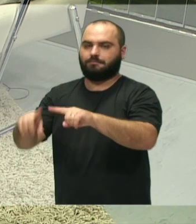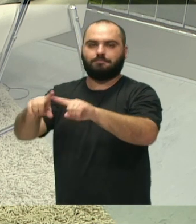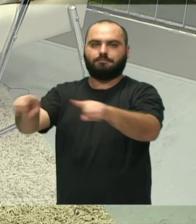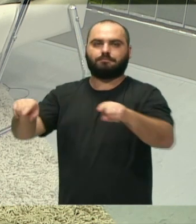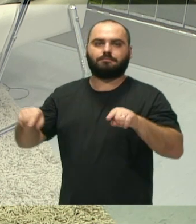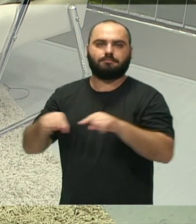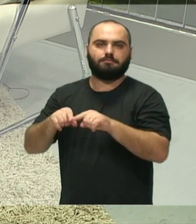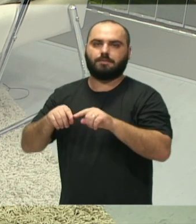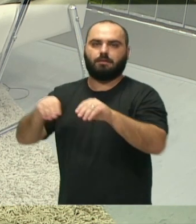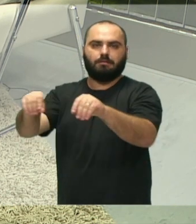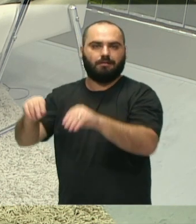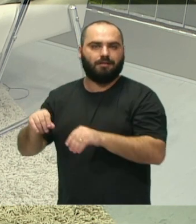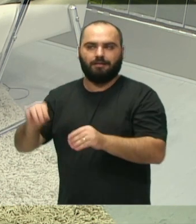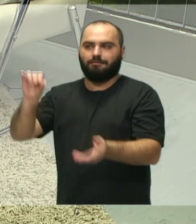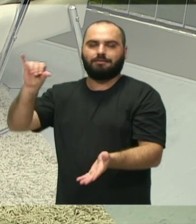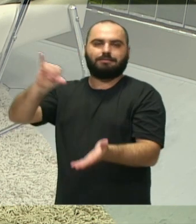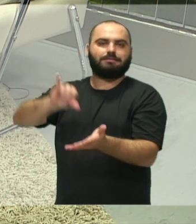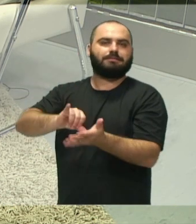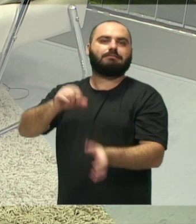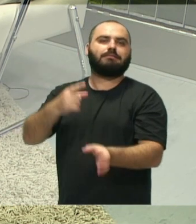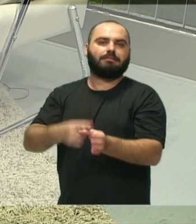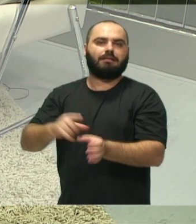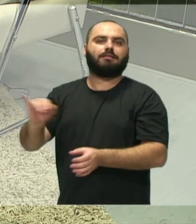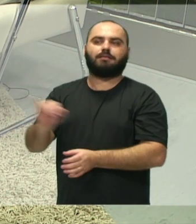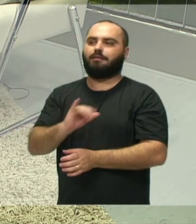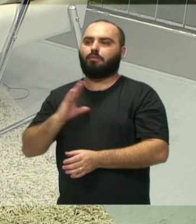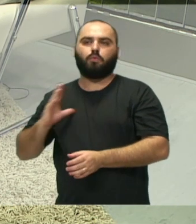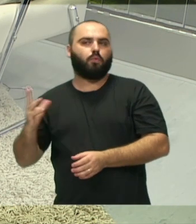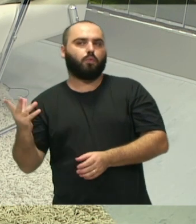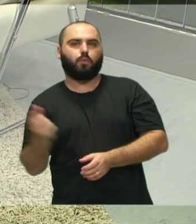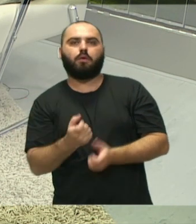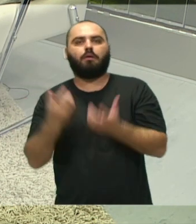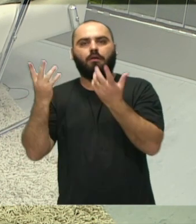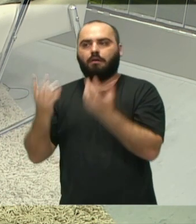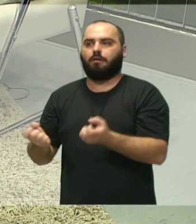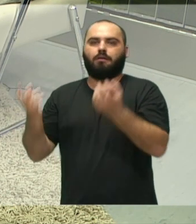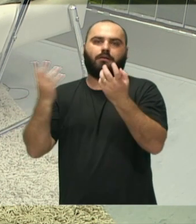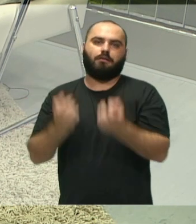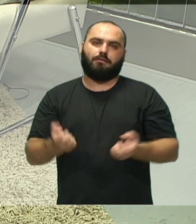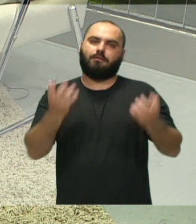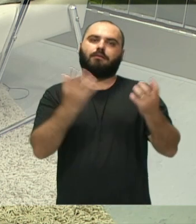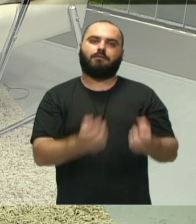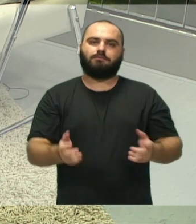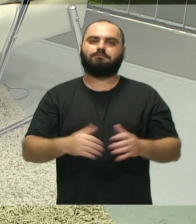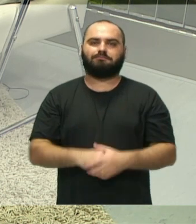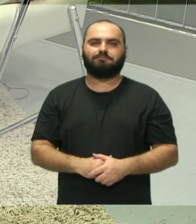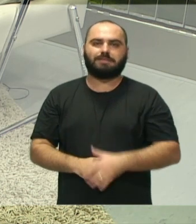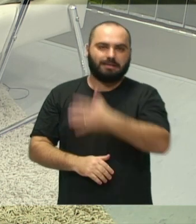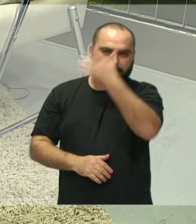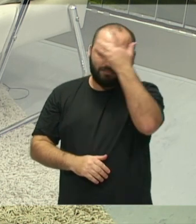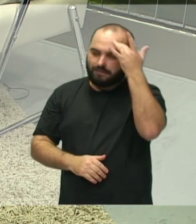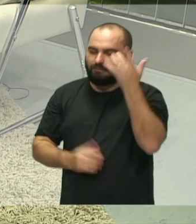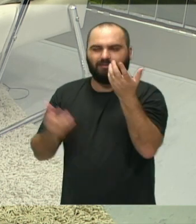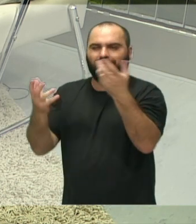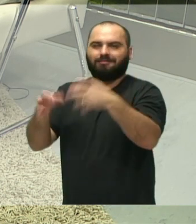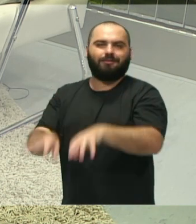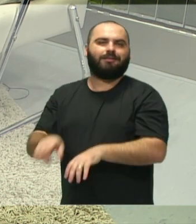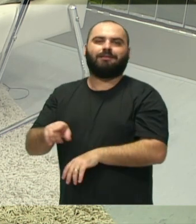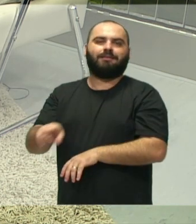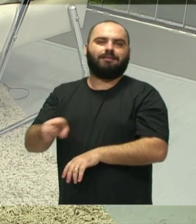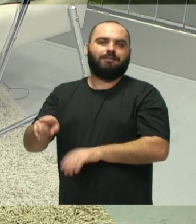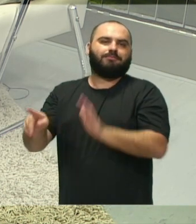um terreno muito cobiçado no centro da cidade, a gente sabe disso e muitas pessoas não gostariam que ele fosse uma praça,